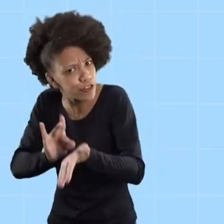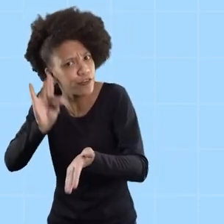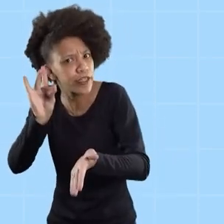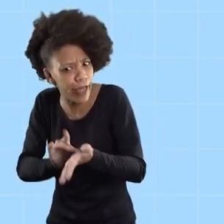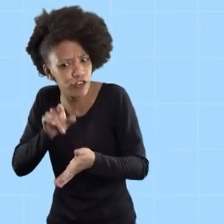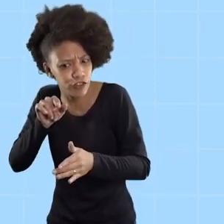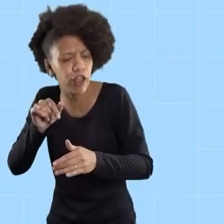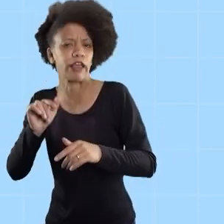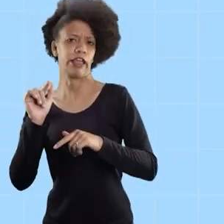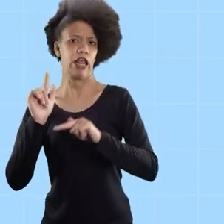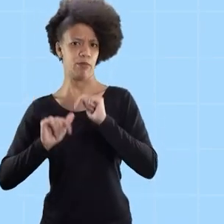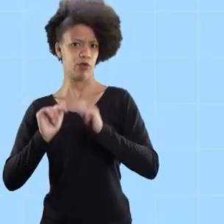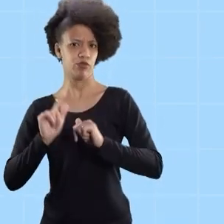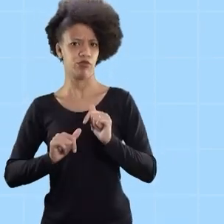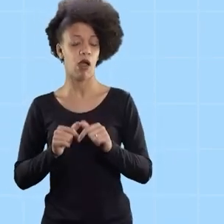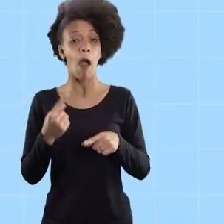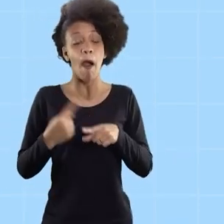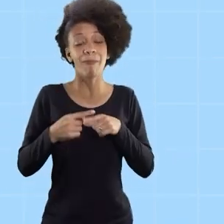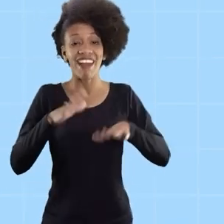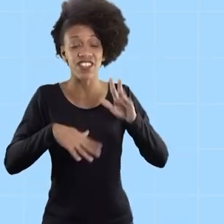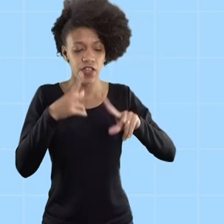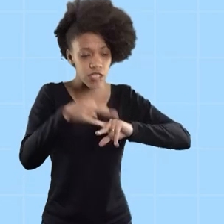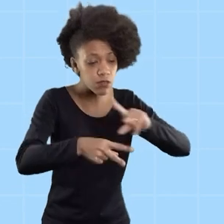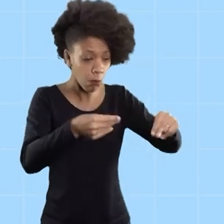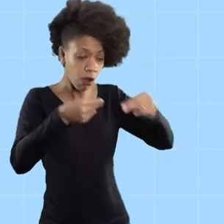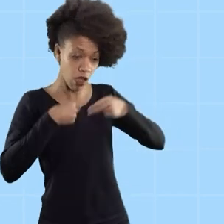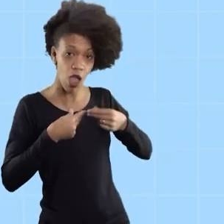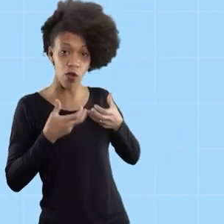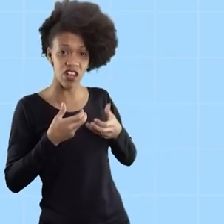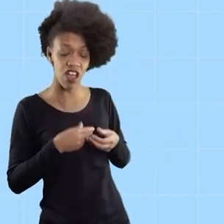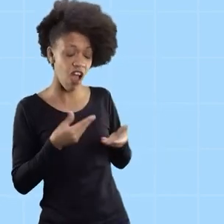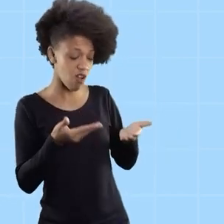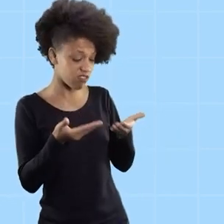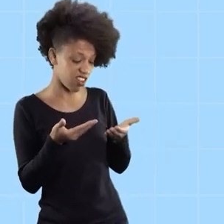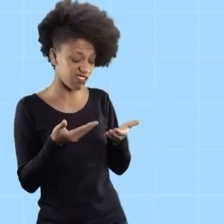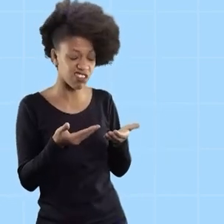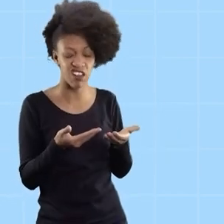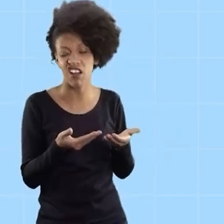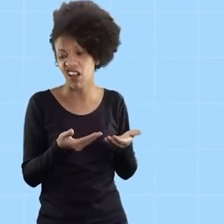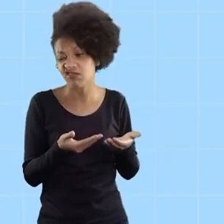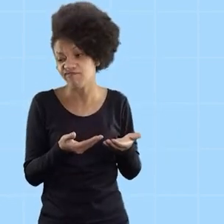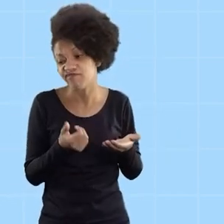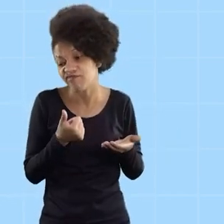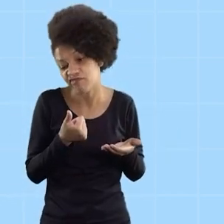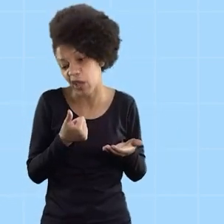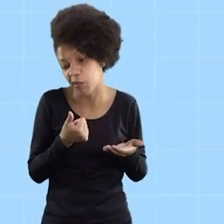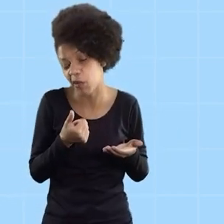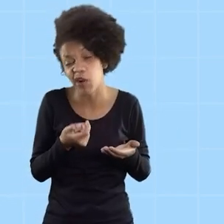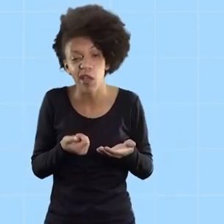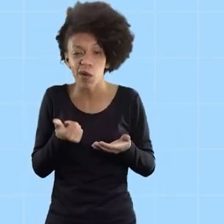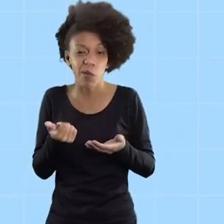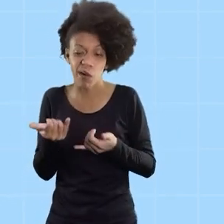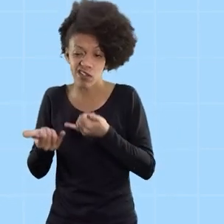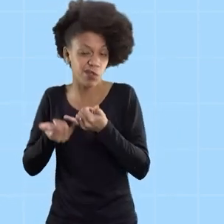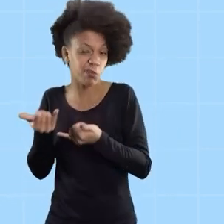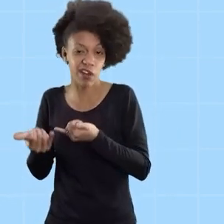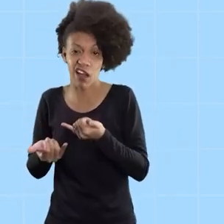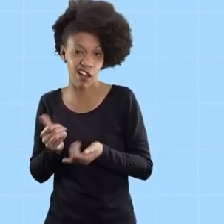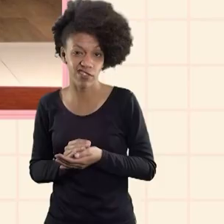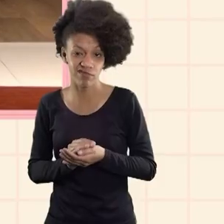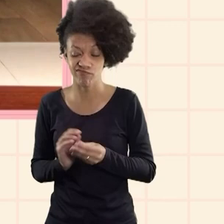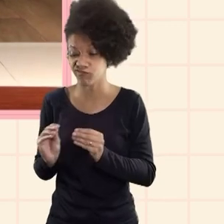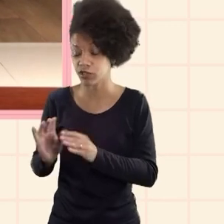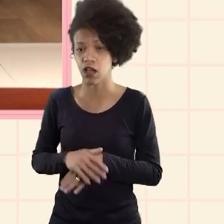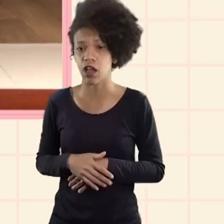daquilo porque tinha vezes que eu recebia brinquedos que eu queria mas aí depois eu acabava que quase nem brincava com